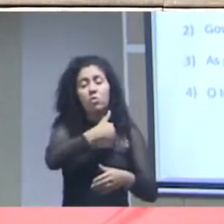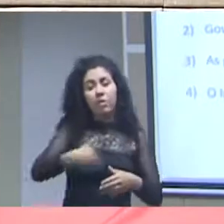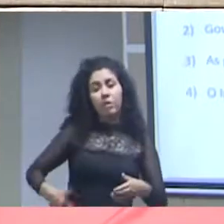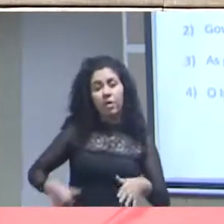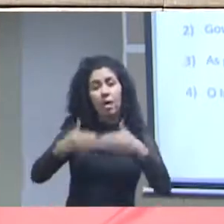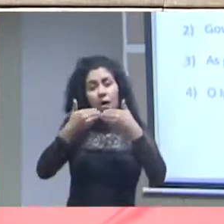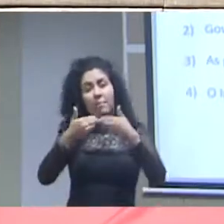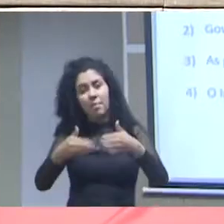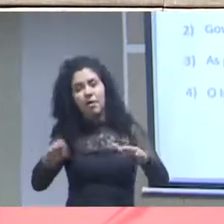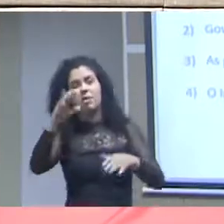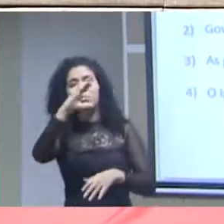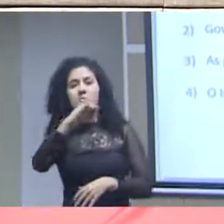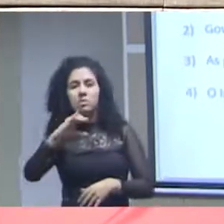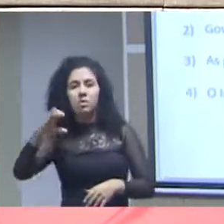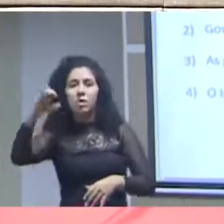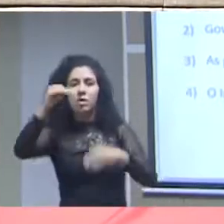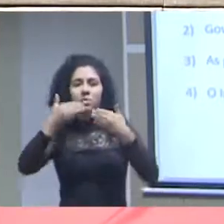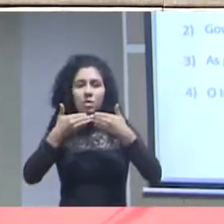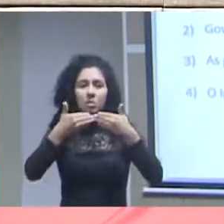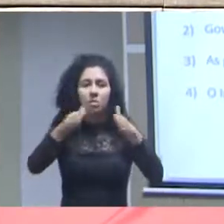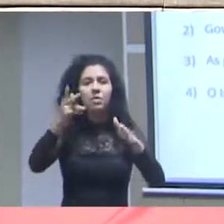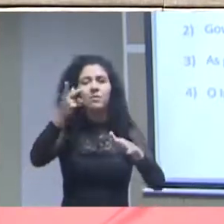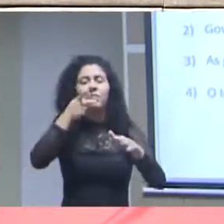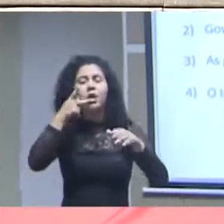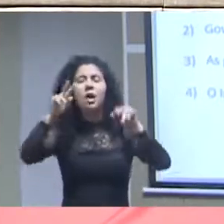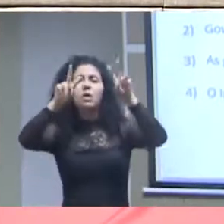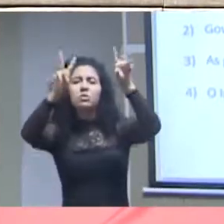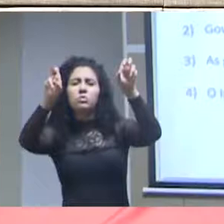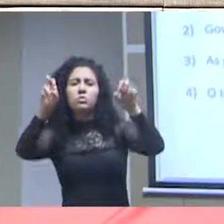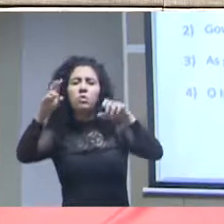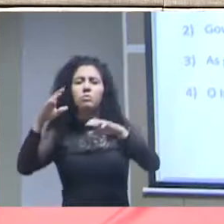é exatamente o nosso histórico a nossa experiência